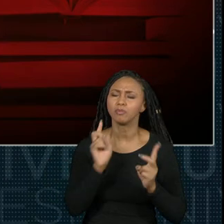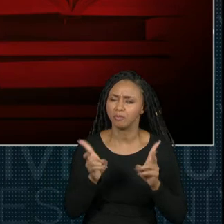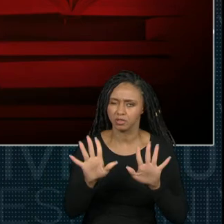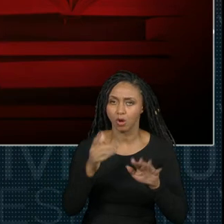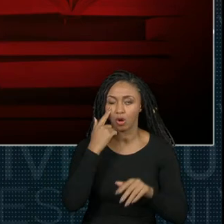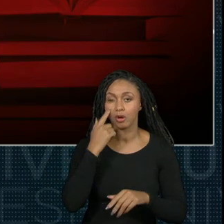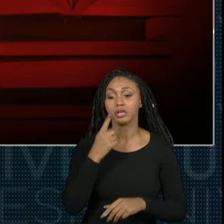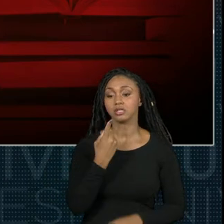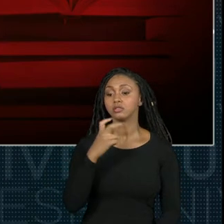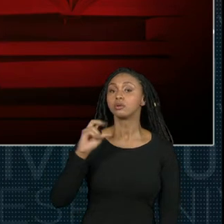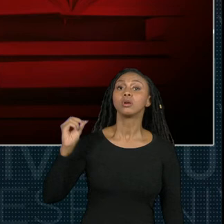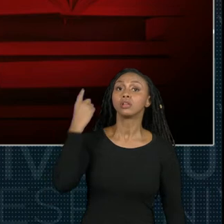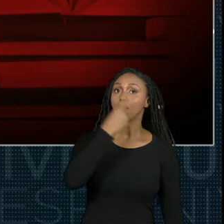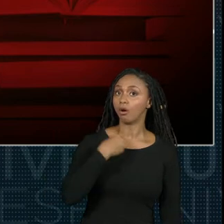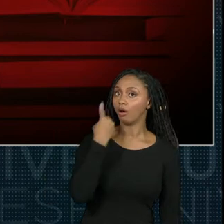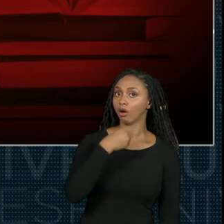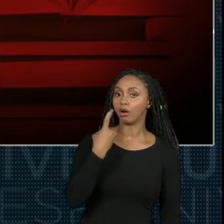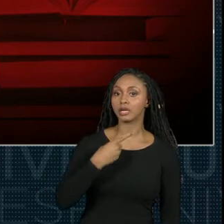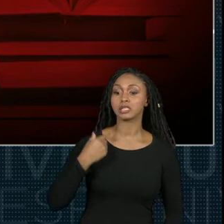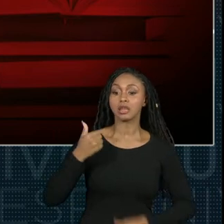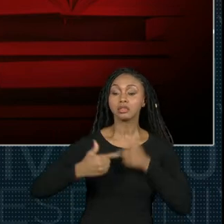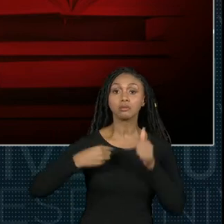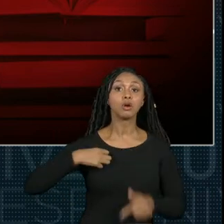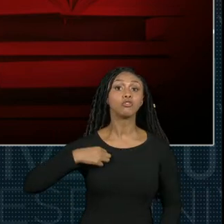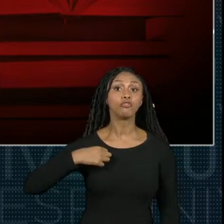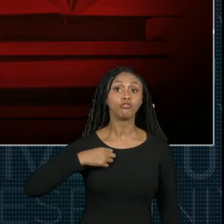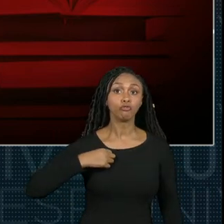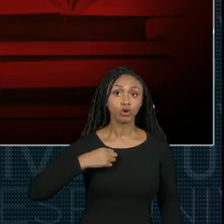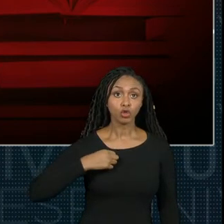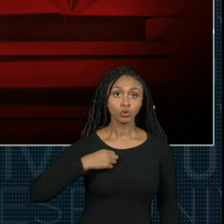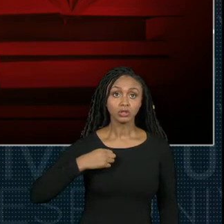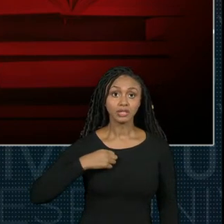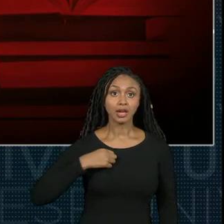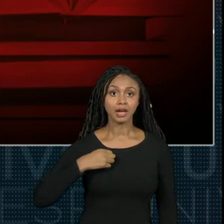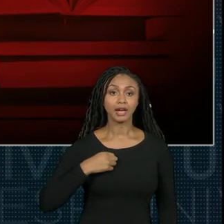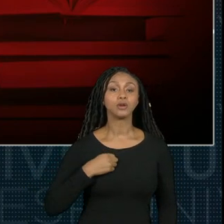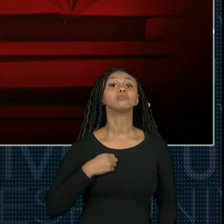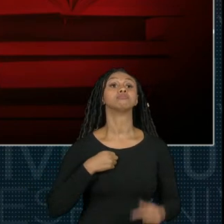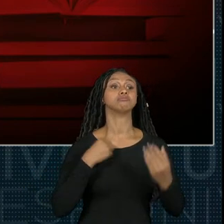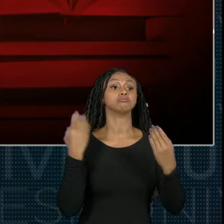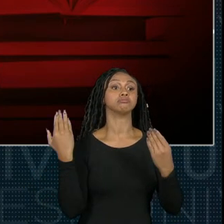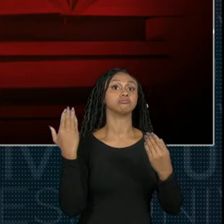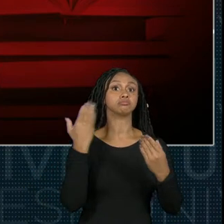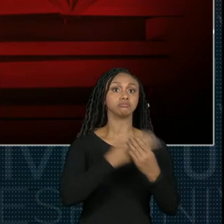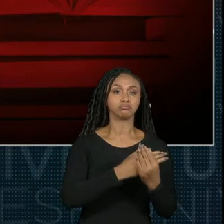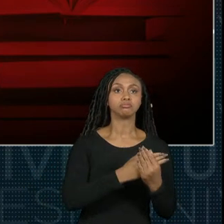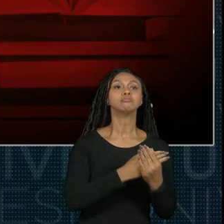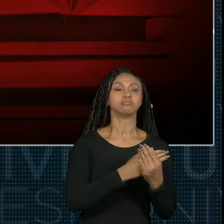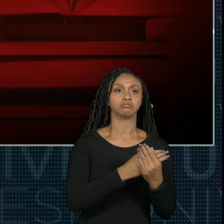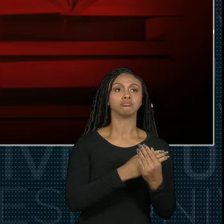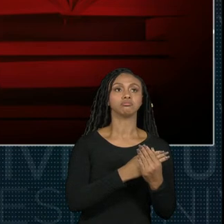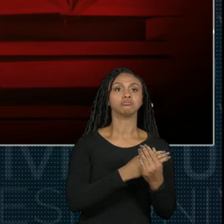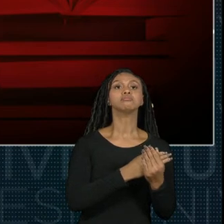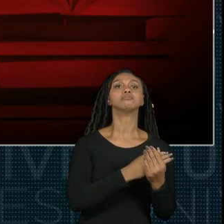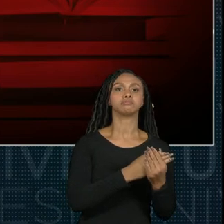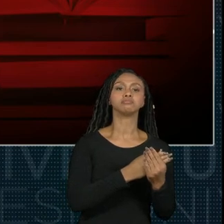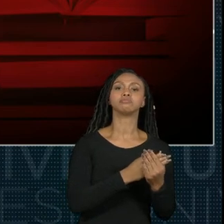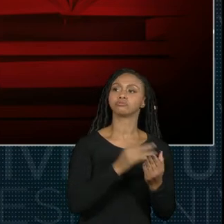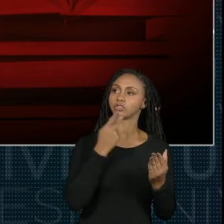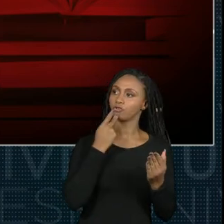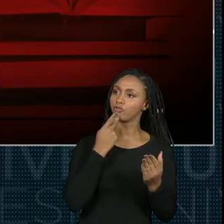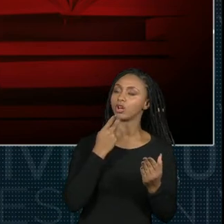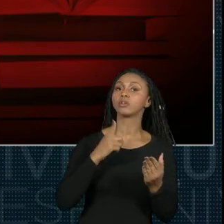150 horas com o trabalho voluntário e postar esse PDF de validação do trabalho voluntário,